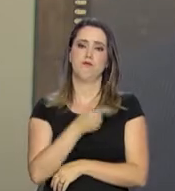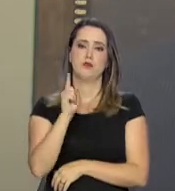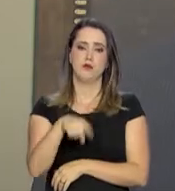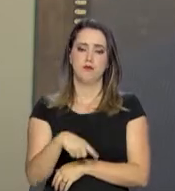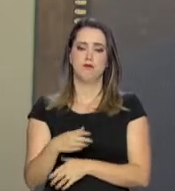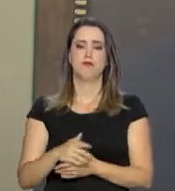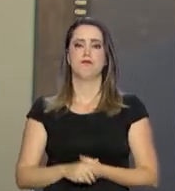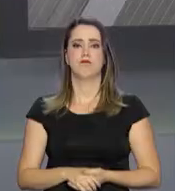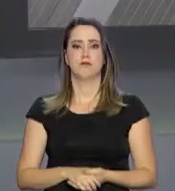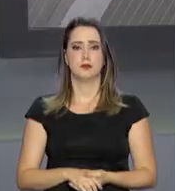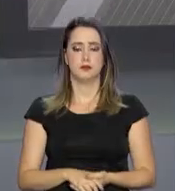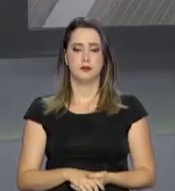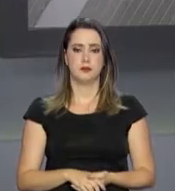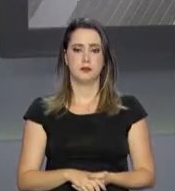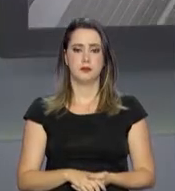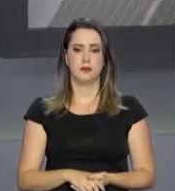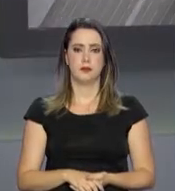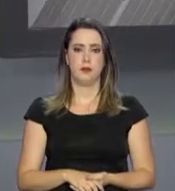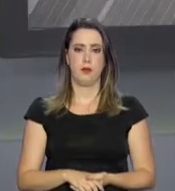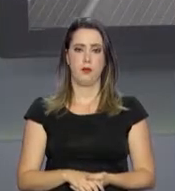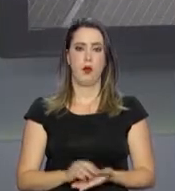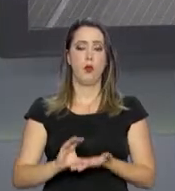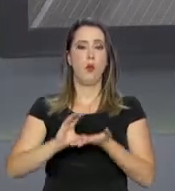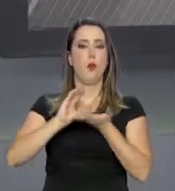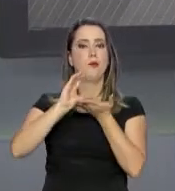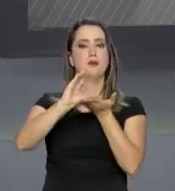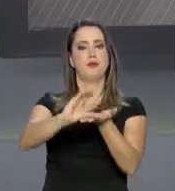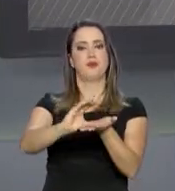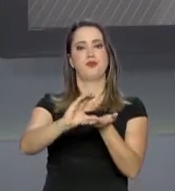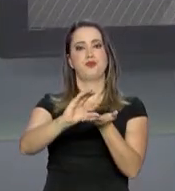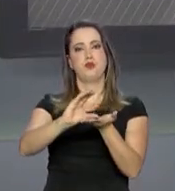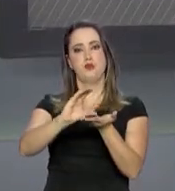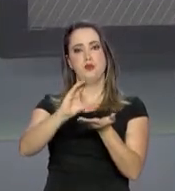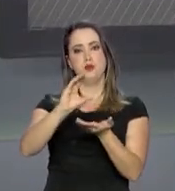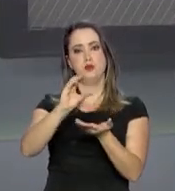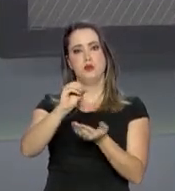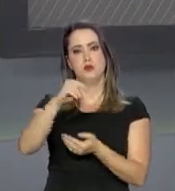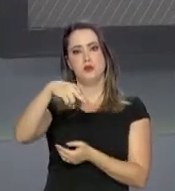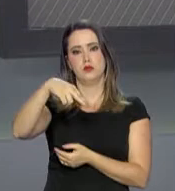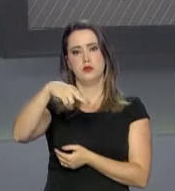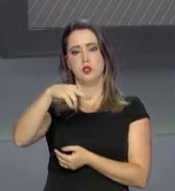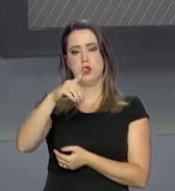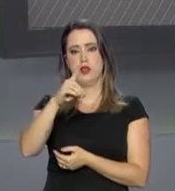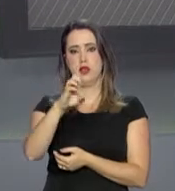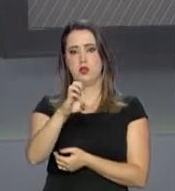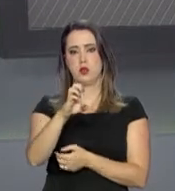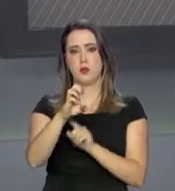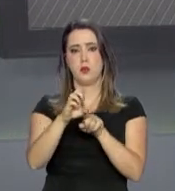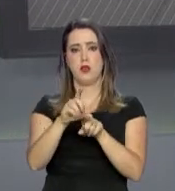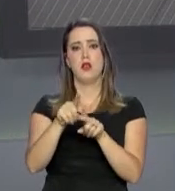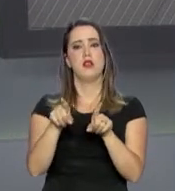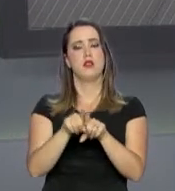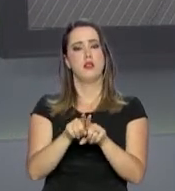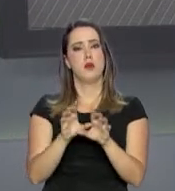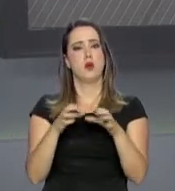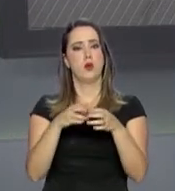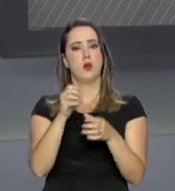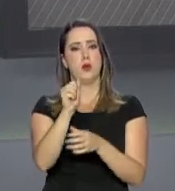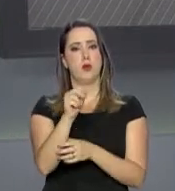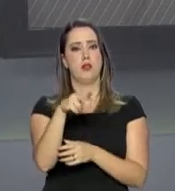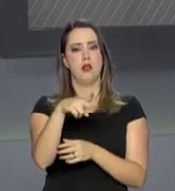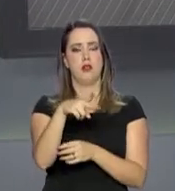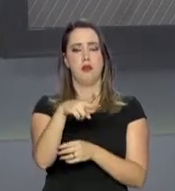que é a energia elétrica. O Conselho Administrativo de Defesa Econômica, o CAD, e a Agência Nacional do Petróleo,